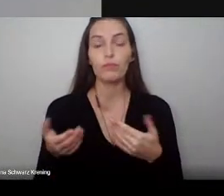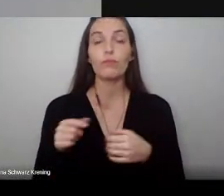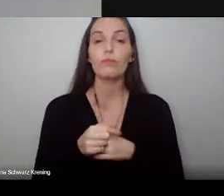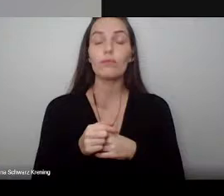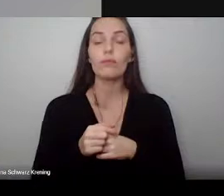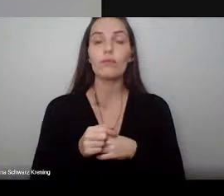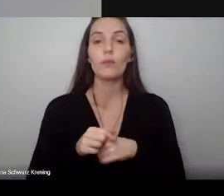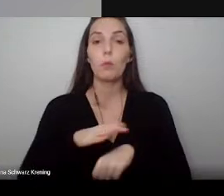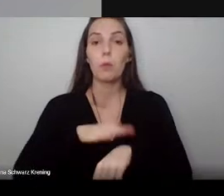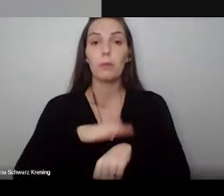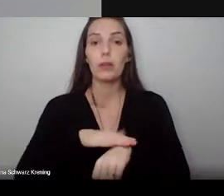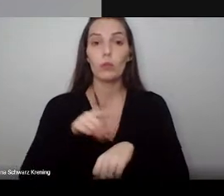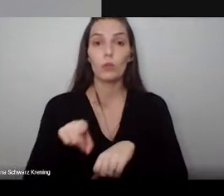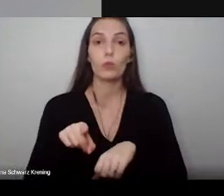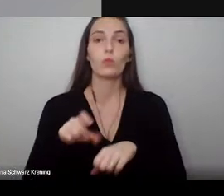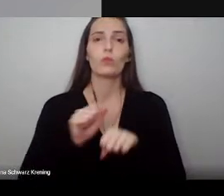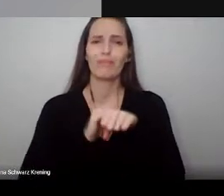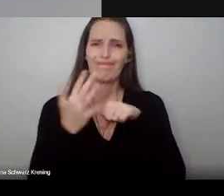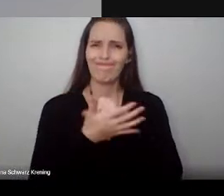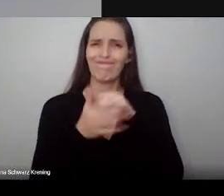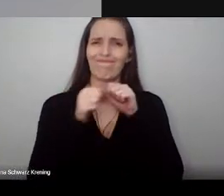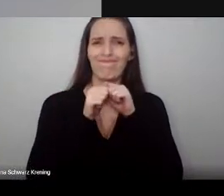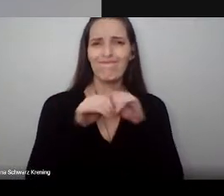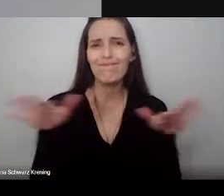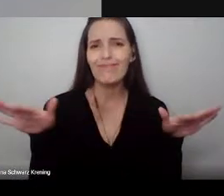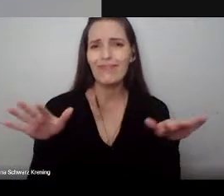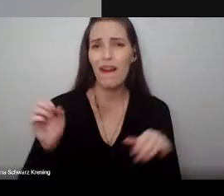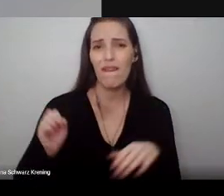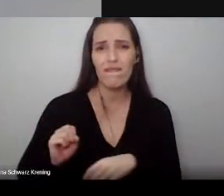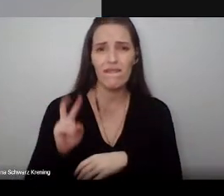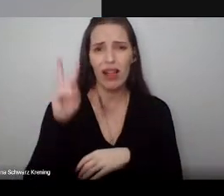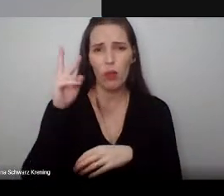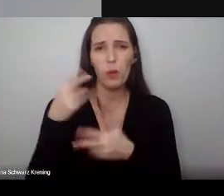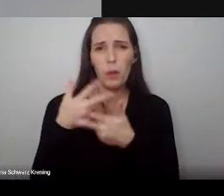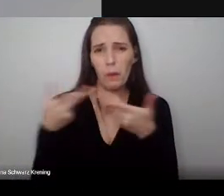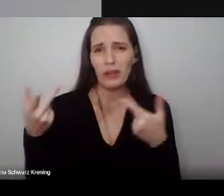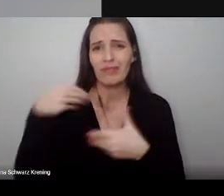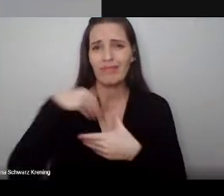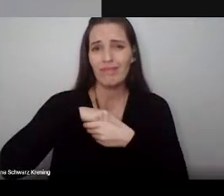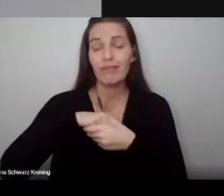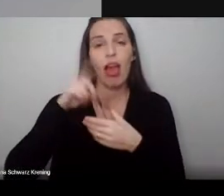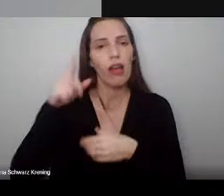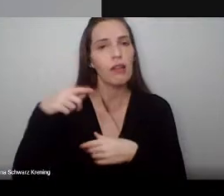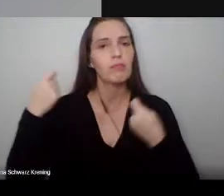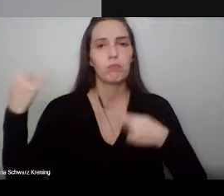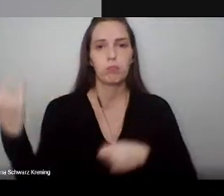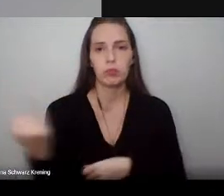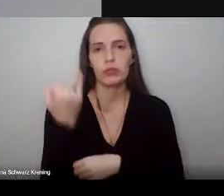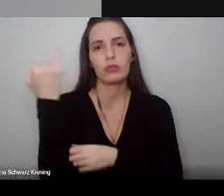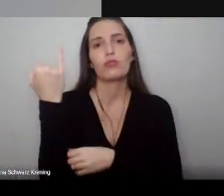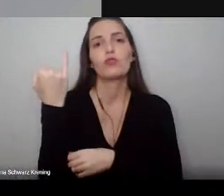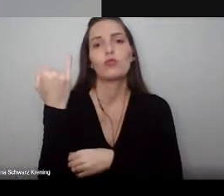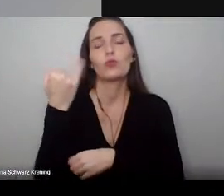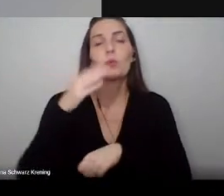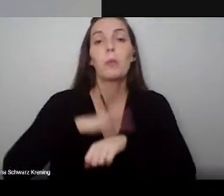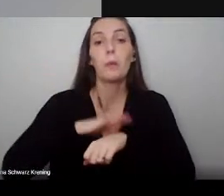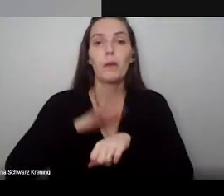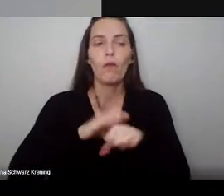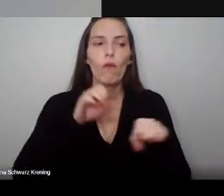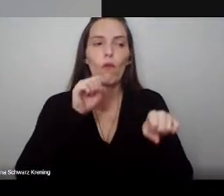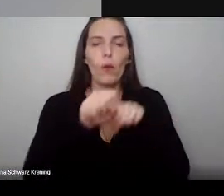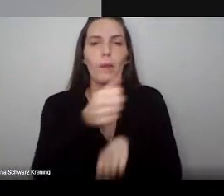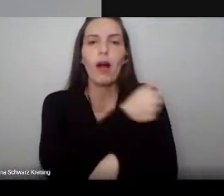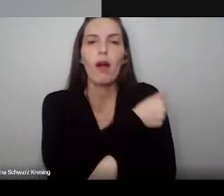-19, tais valores são mais do que necessários quando buscamos formar um profissional preparado, tecnicamente,